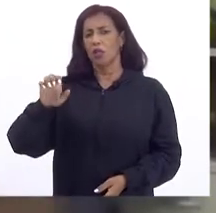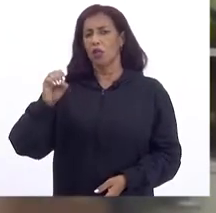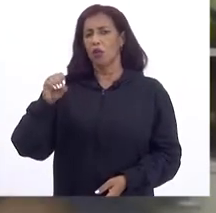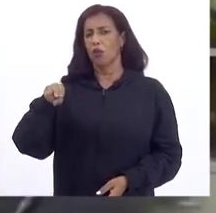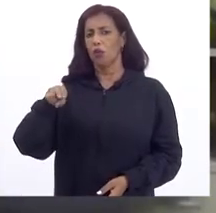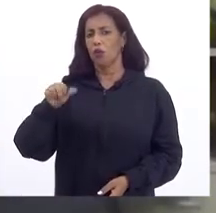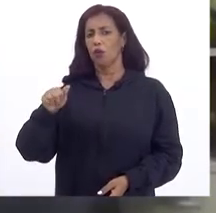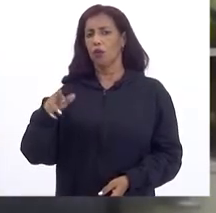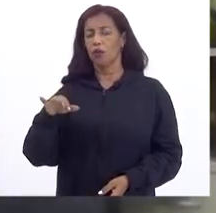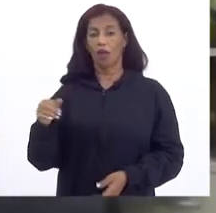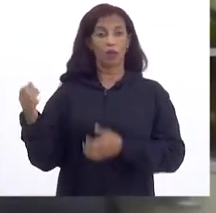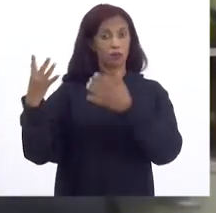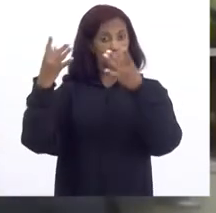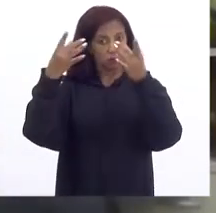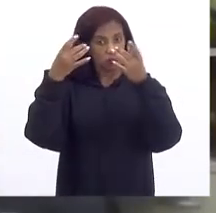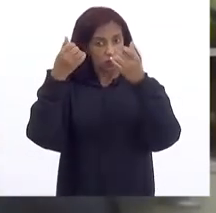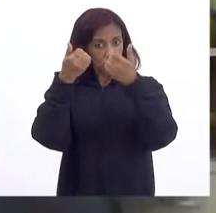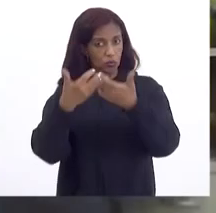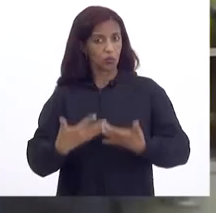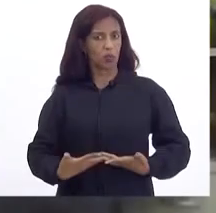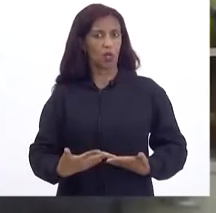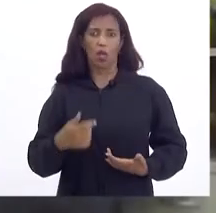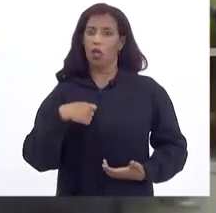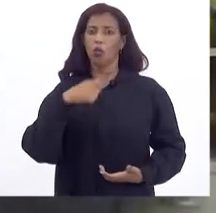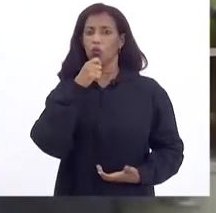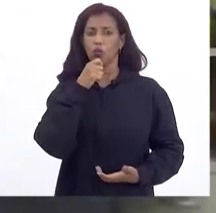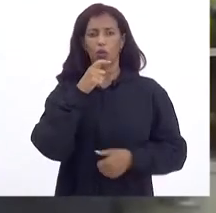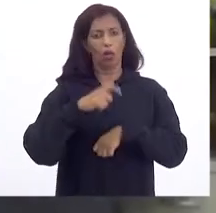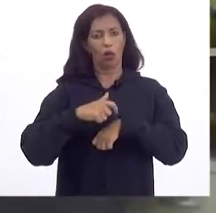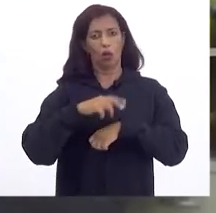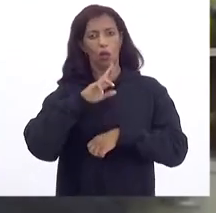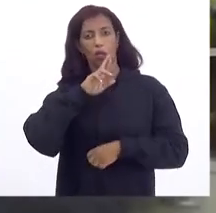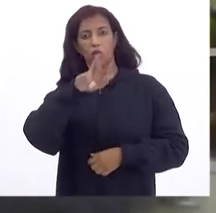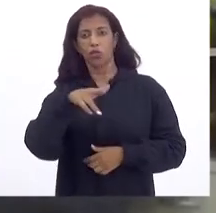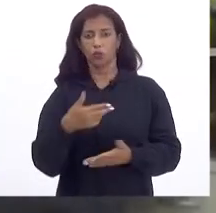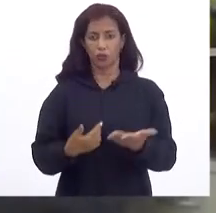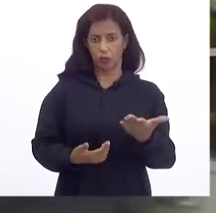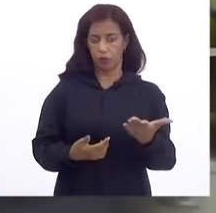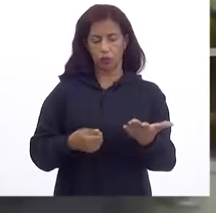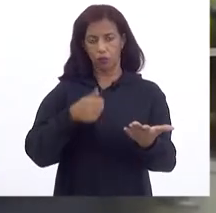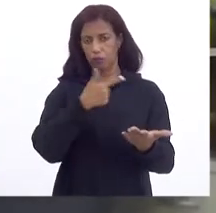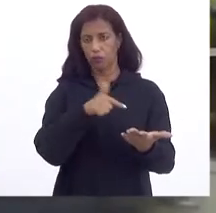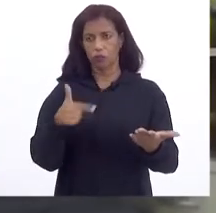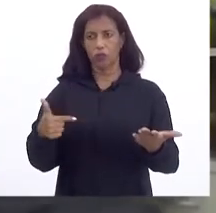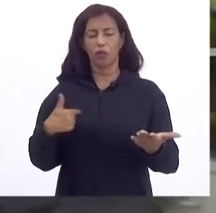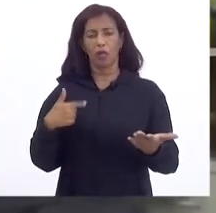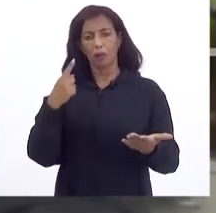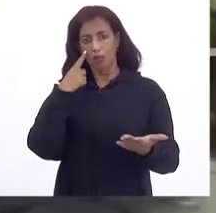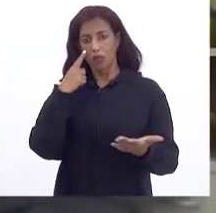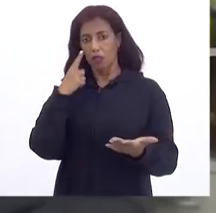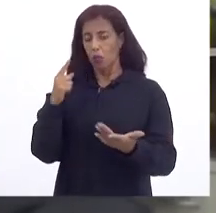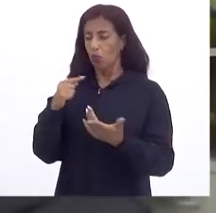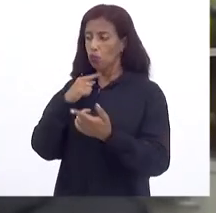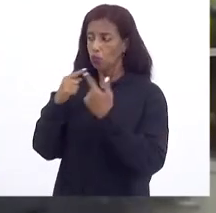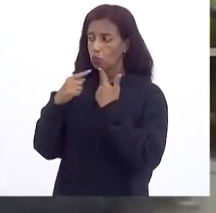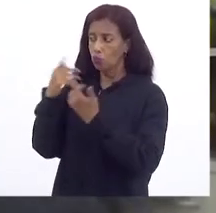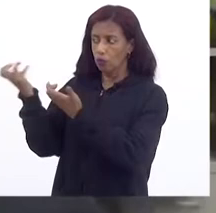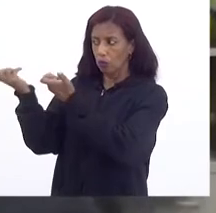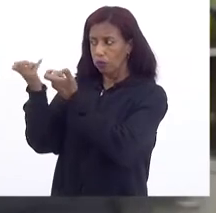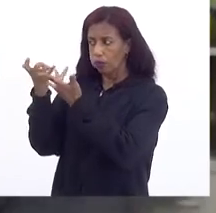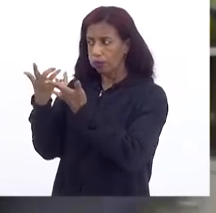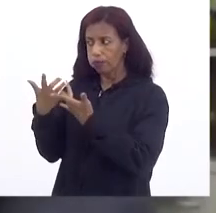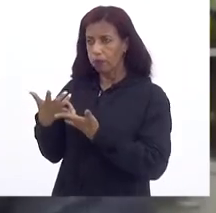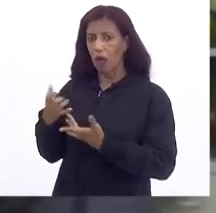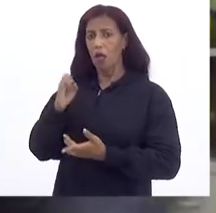Para nos esclarecer Eu não tenho essa resposta De bate pronto Aqui para o senhor Eu vou esclarecer E se por um acaso